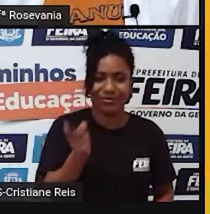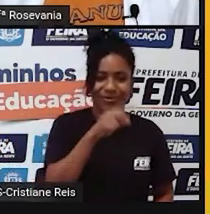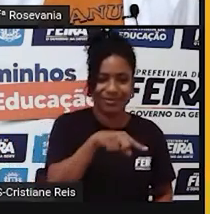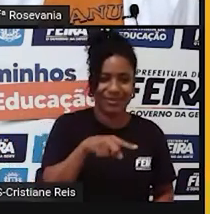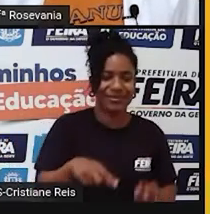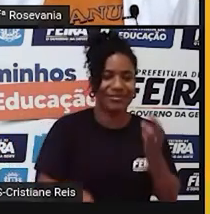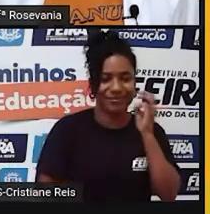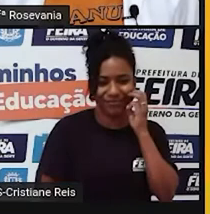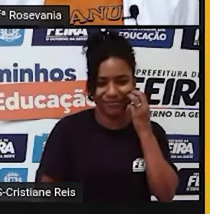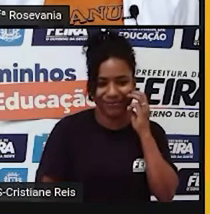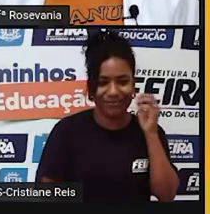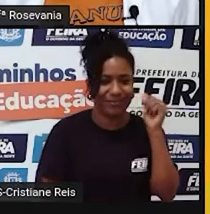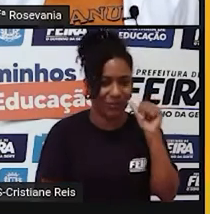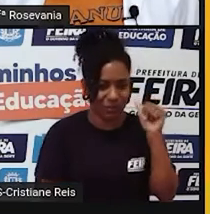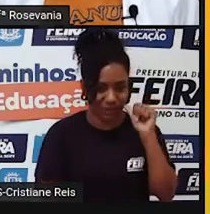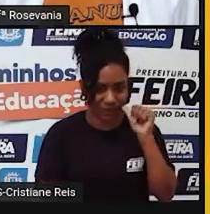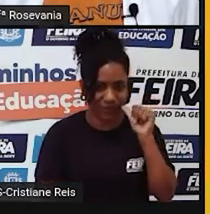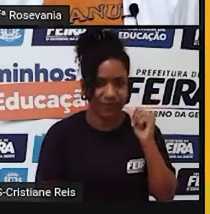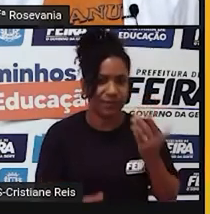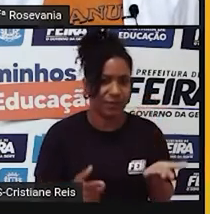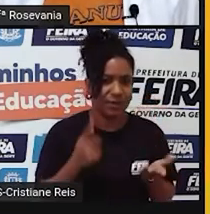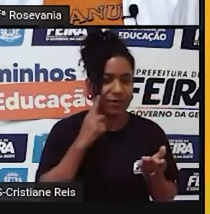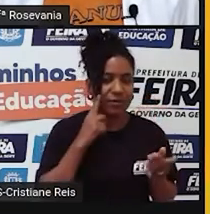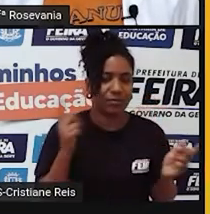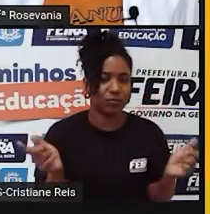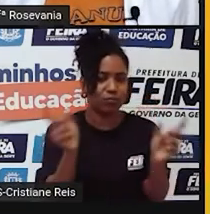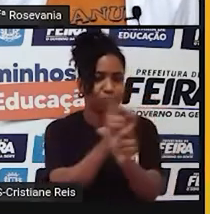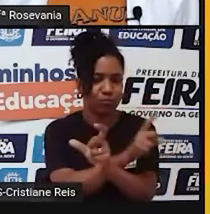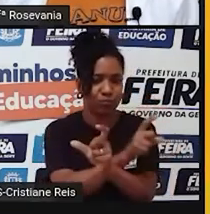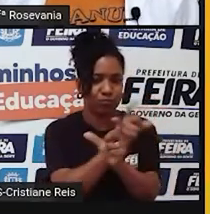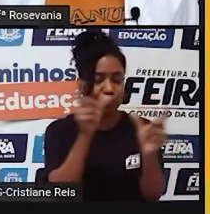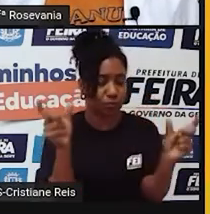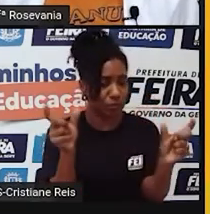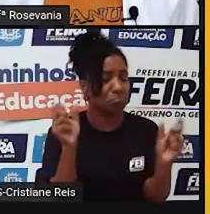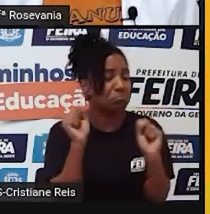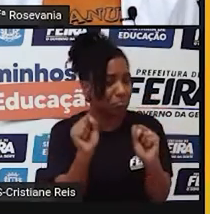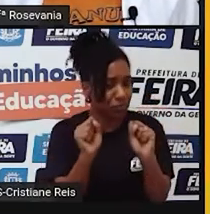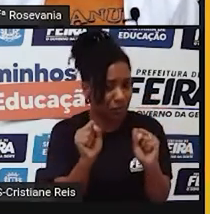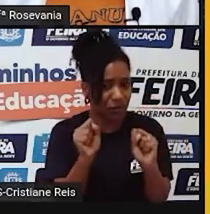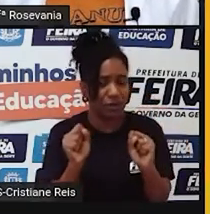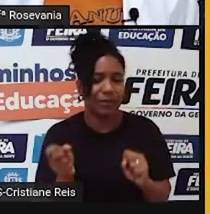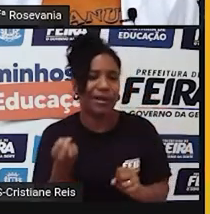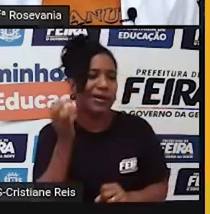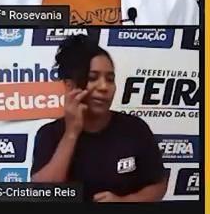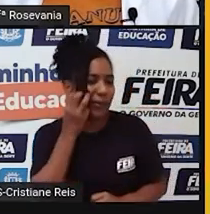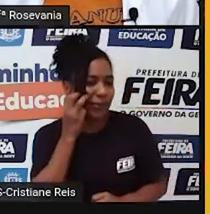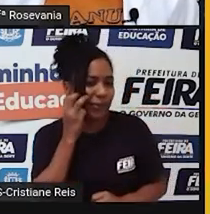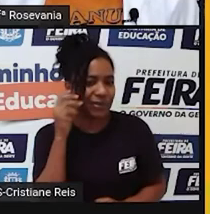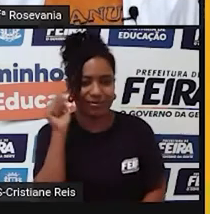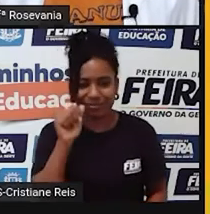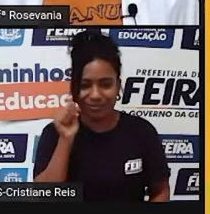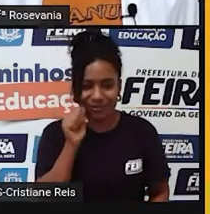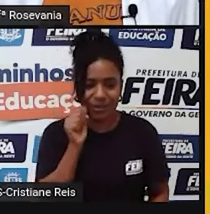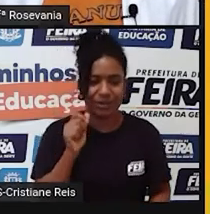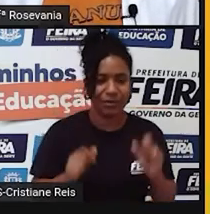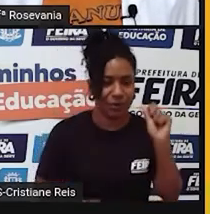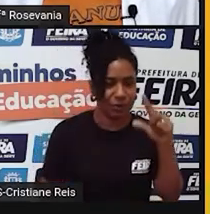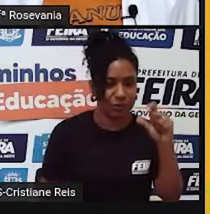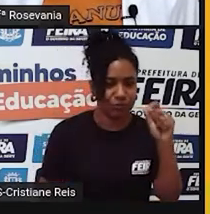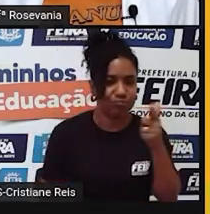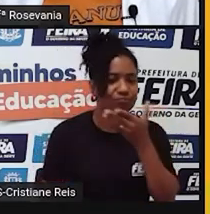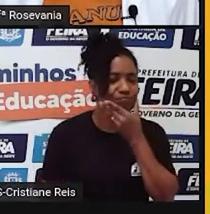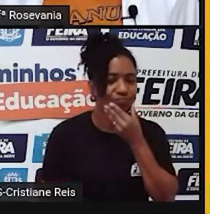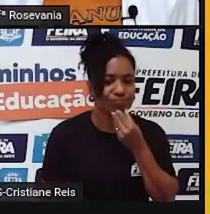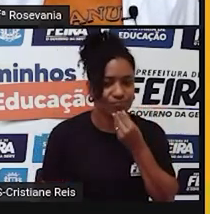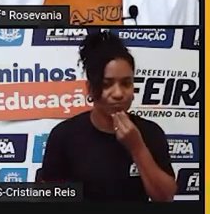Não necessariamente sempre o mesmo lado, mas sempre tem a informação, né, qual é o lado feminino e qual é lado masculino. Essa ideia